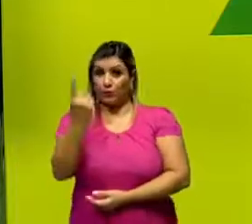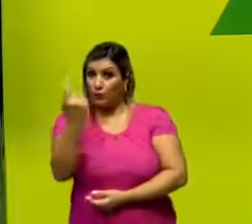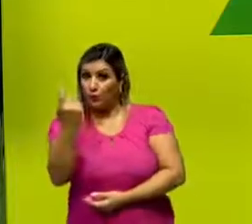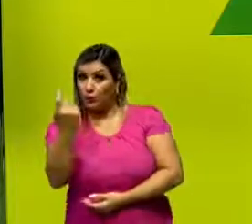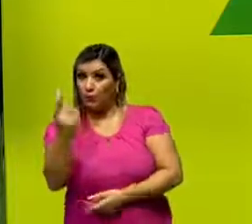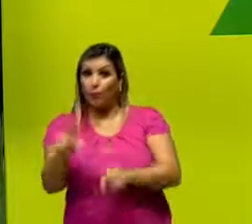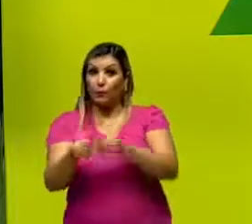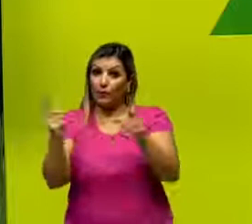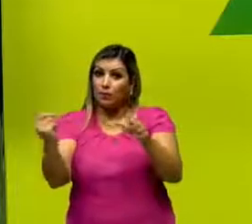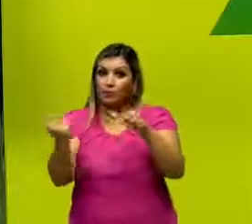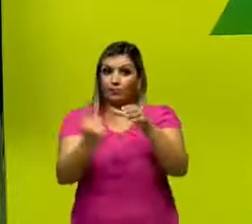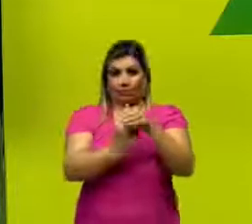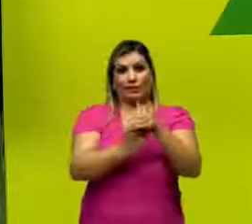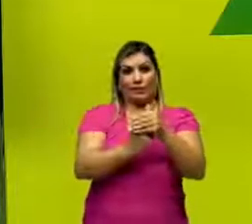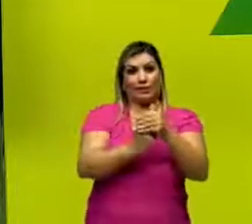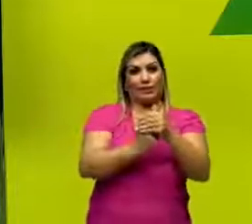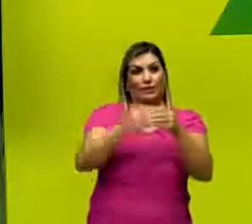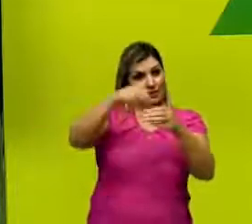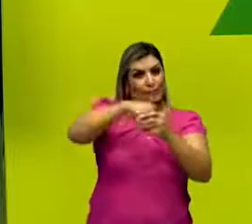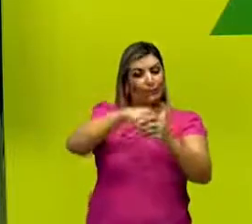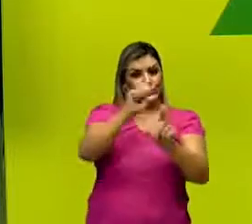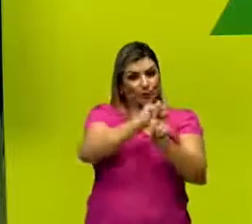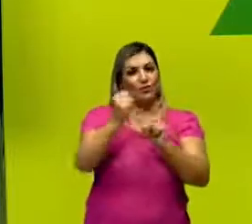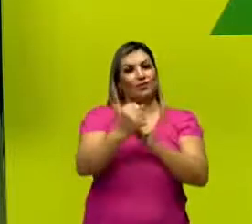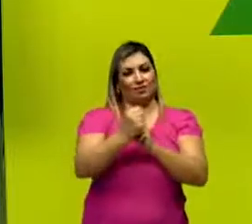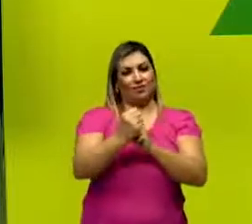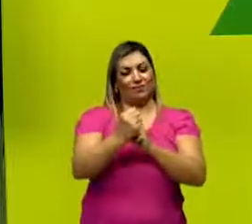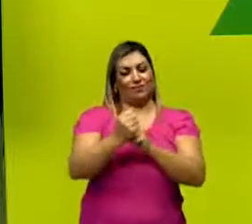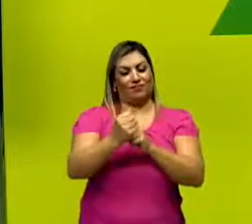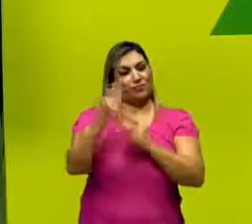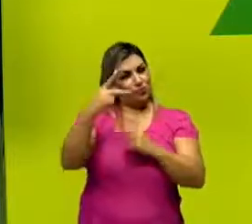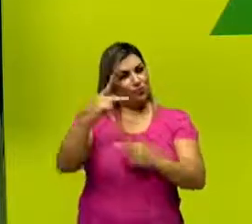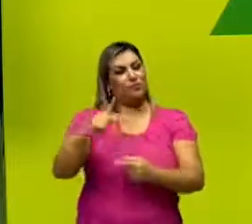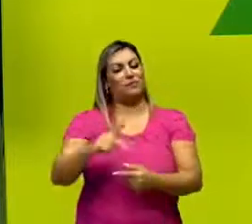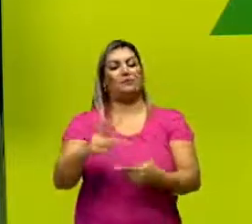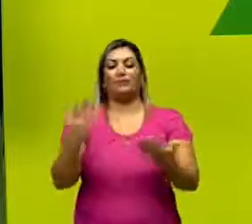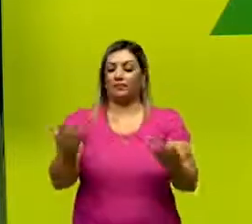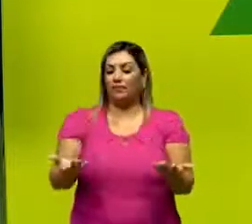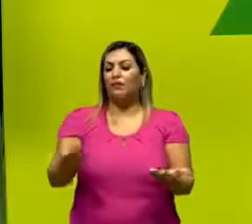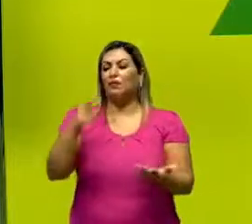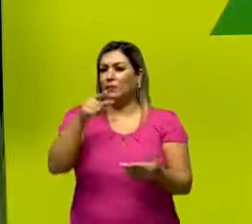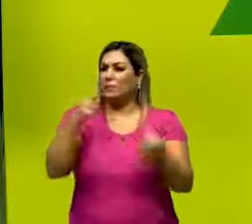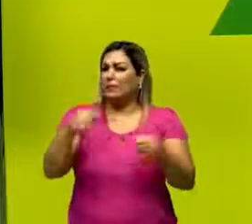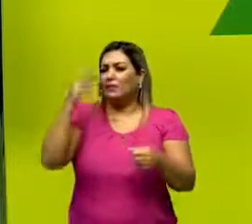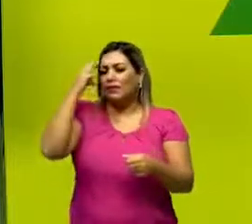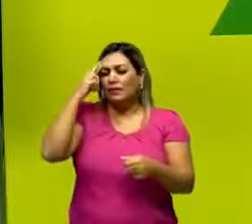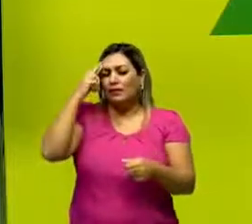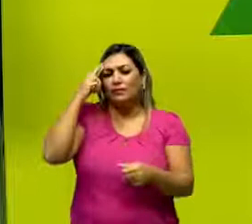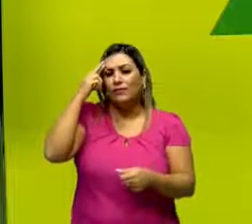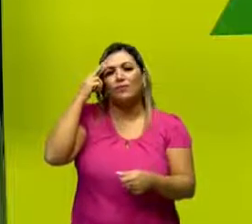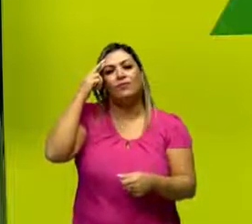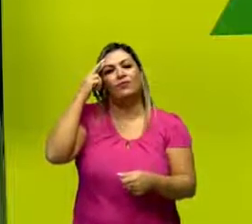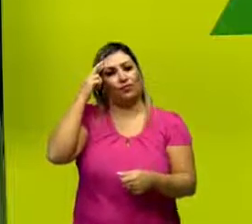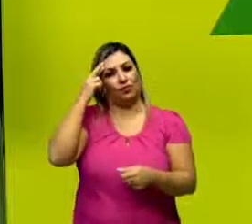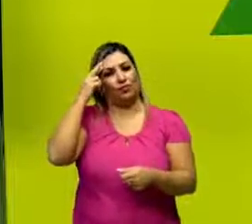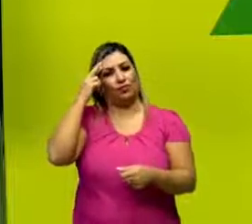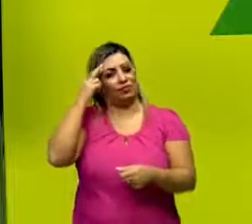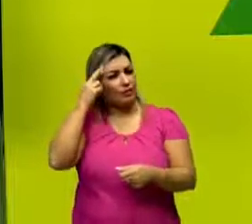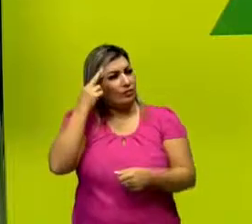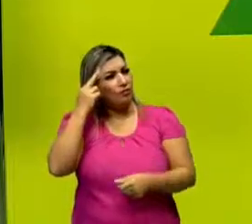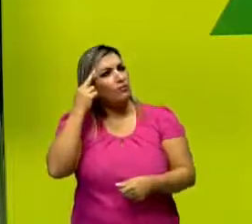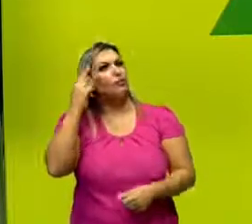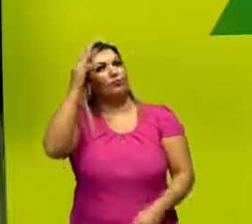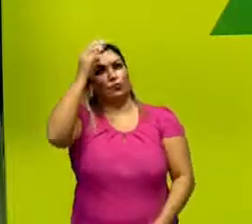faz parte, você é um pedaço daquilo tudo ali que é a sua sociedade. Então, você tem que pensar a sua, você tem que